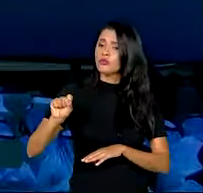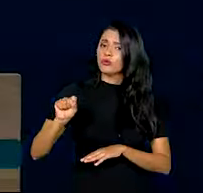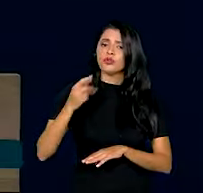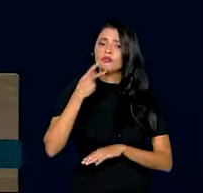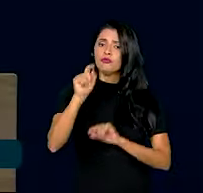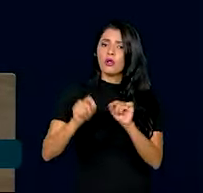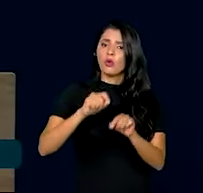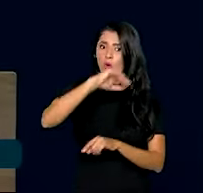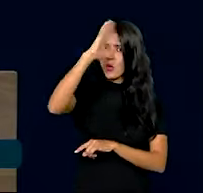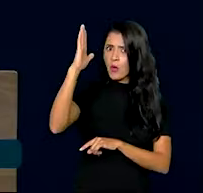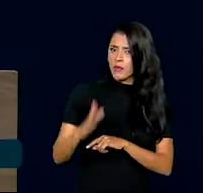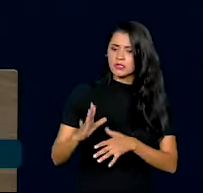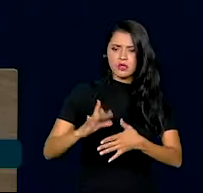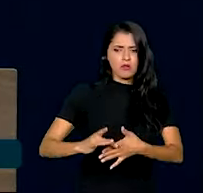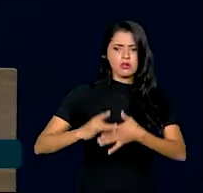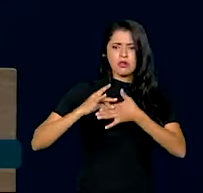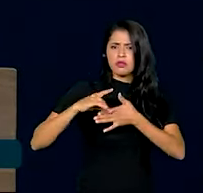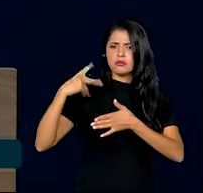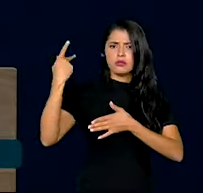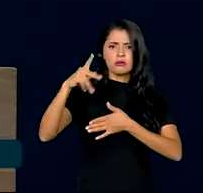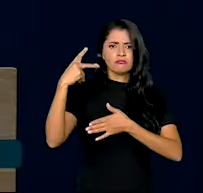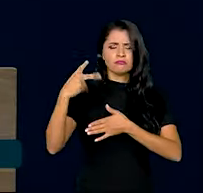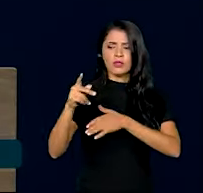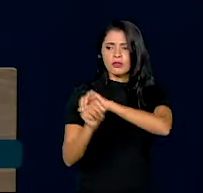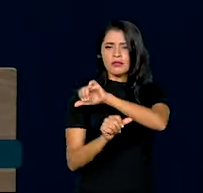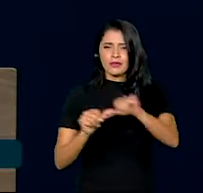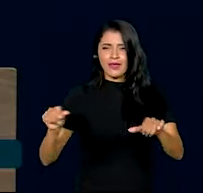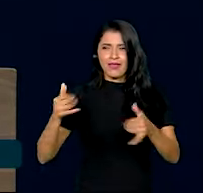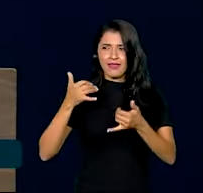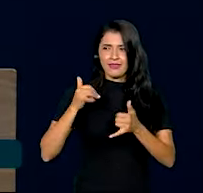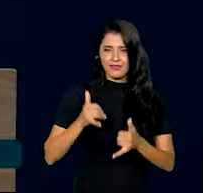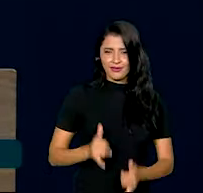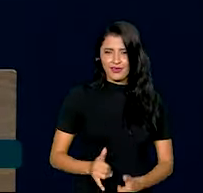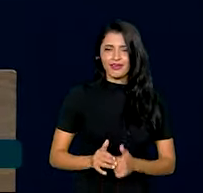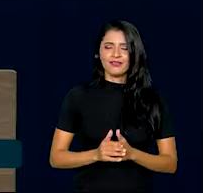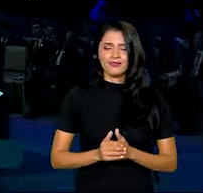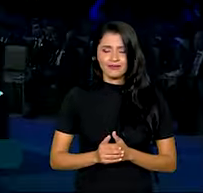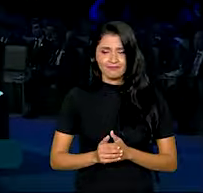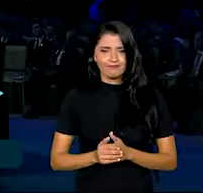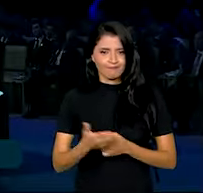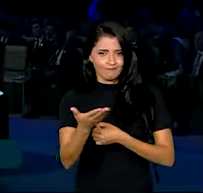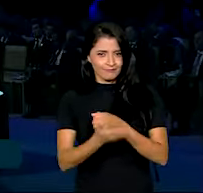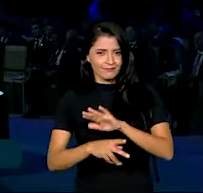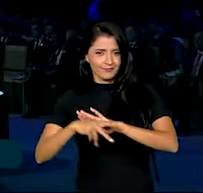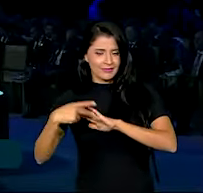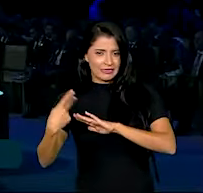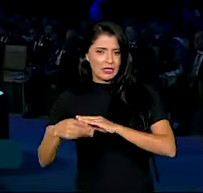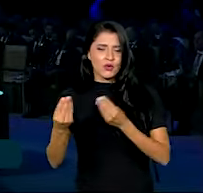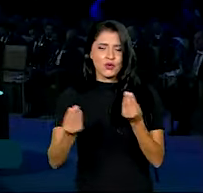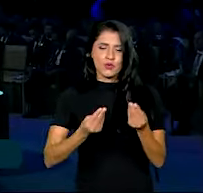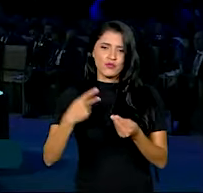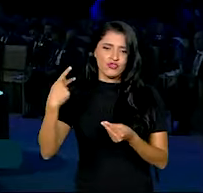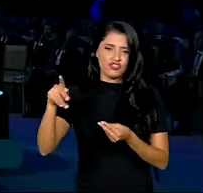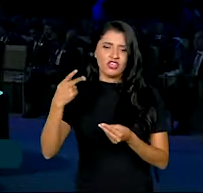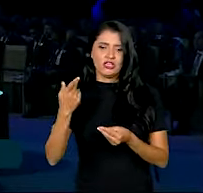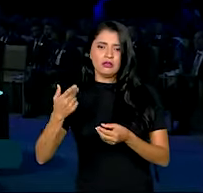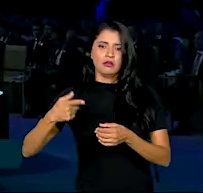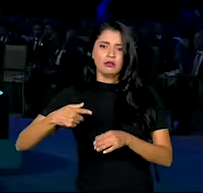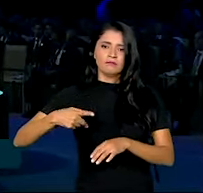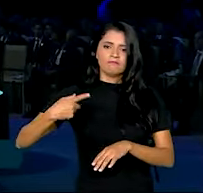firmou como um dos líderes do processo de transição energética, a partir da eliminação de